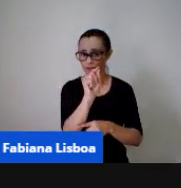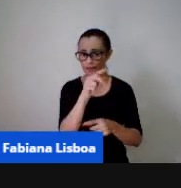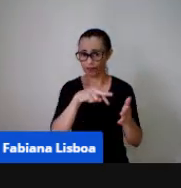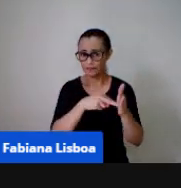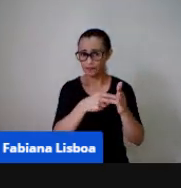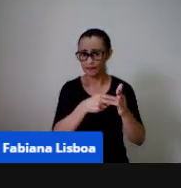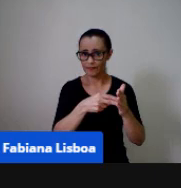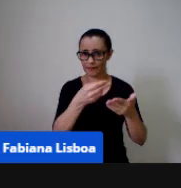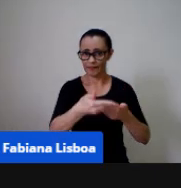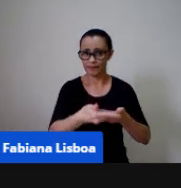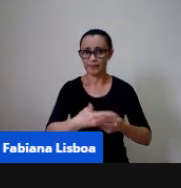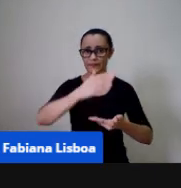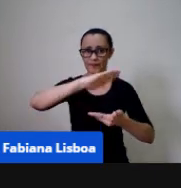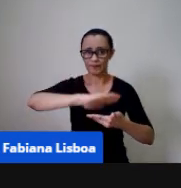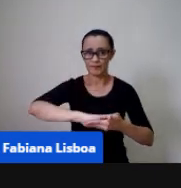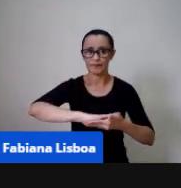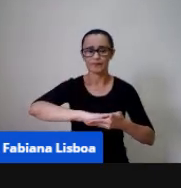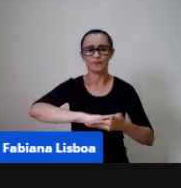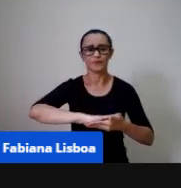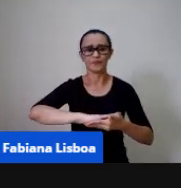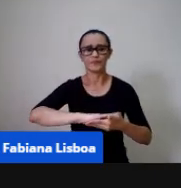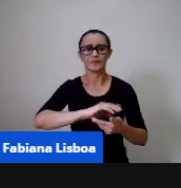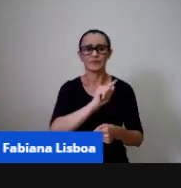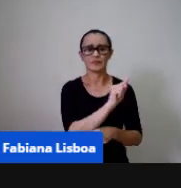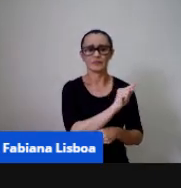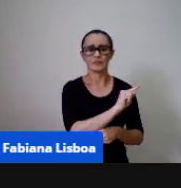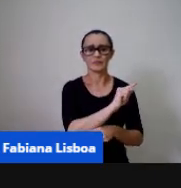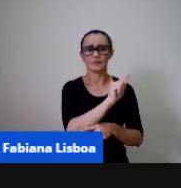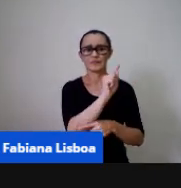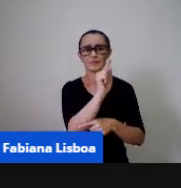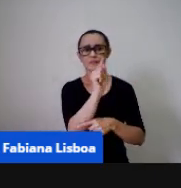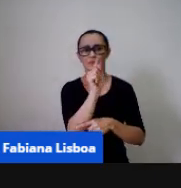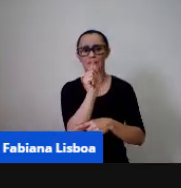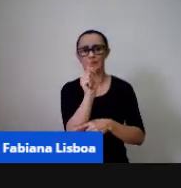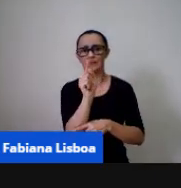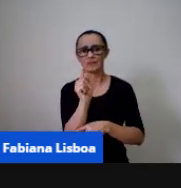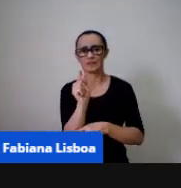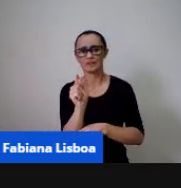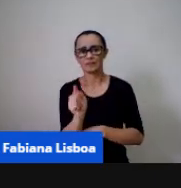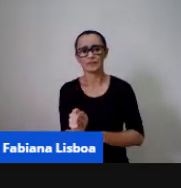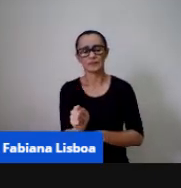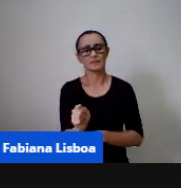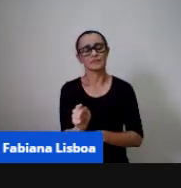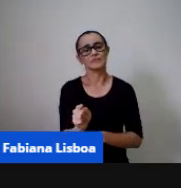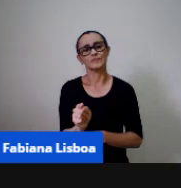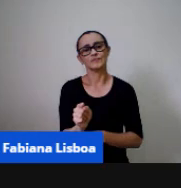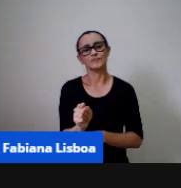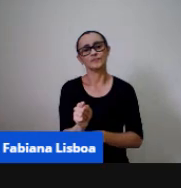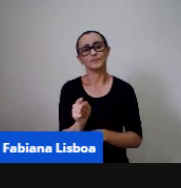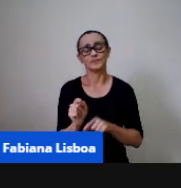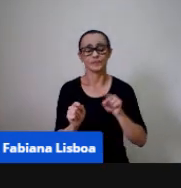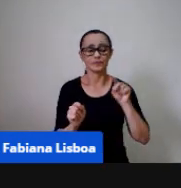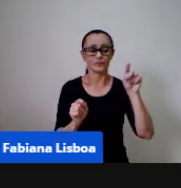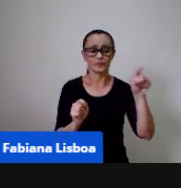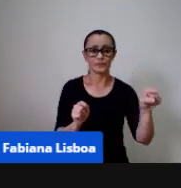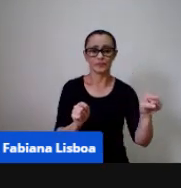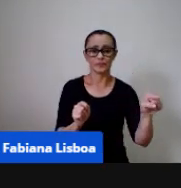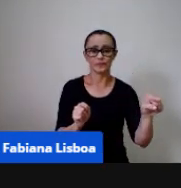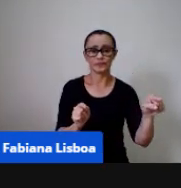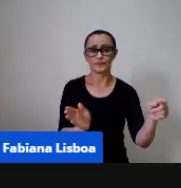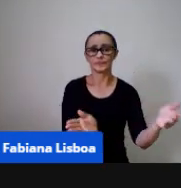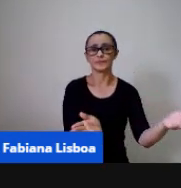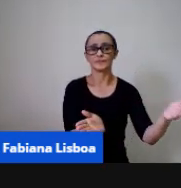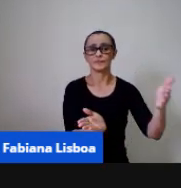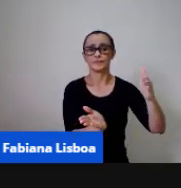flechinha torta para baixo que a dobra vai vir daquele local para baixo de uma